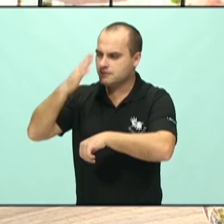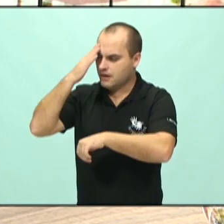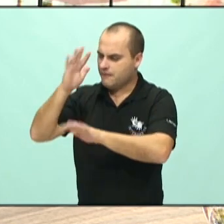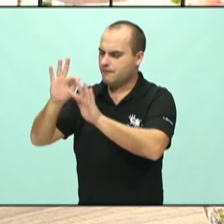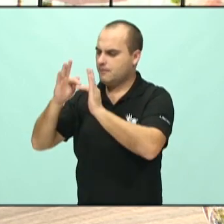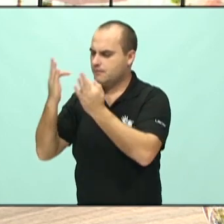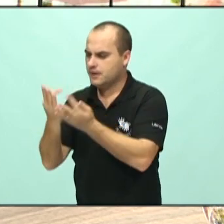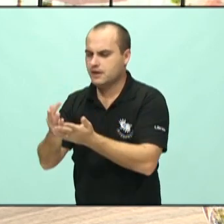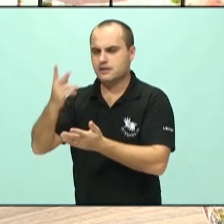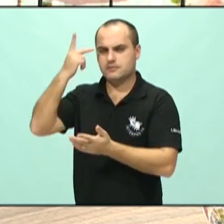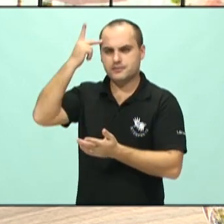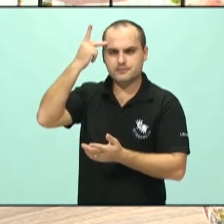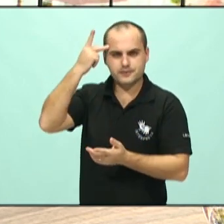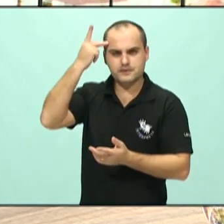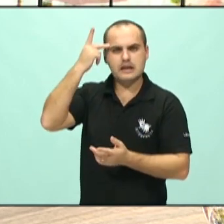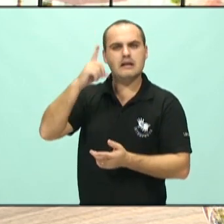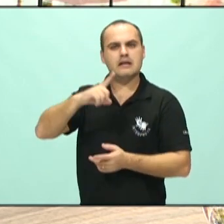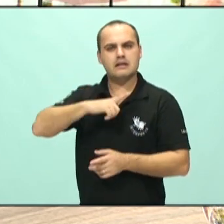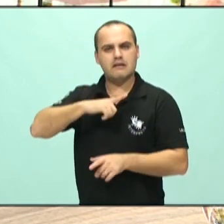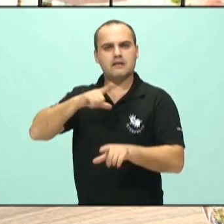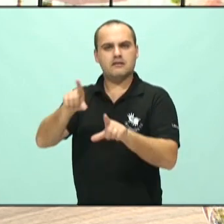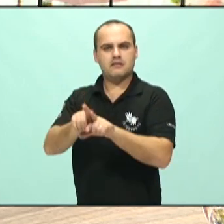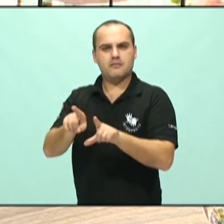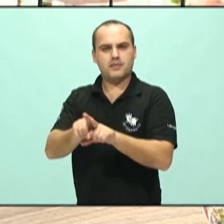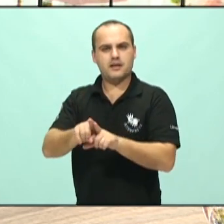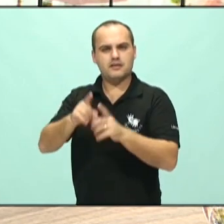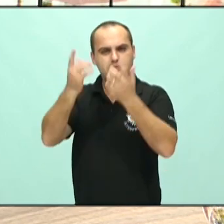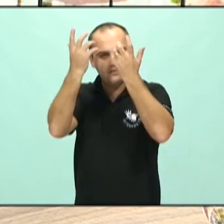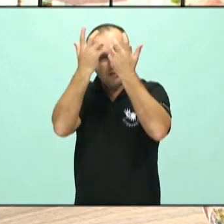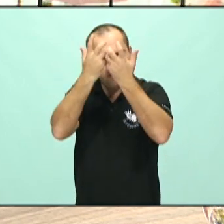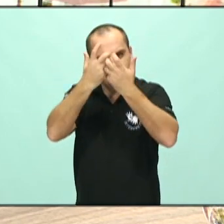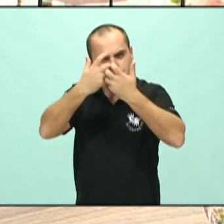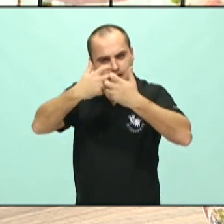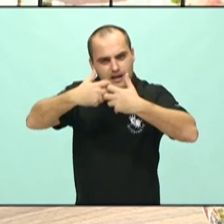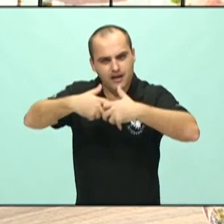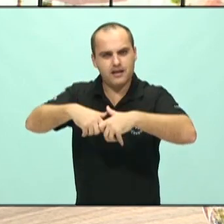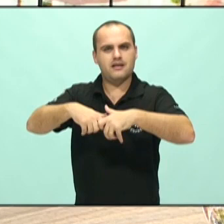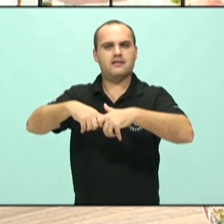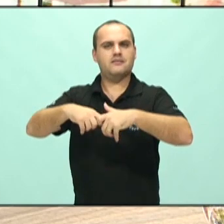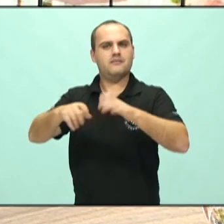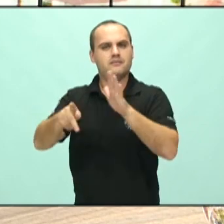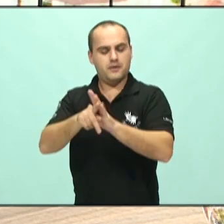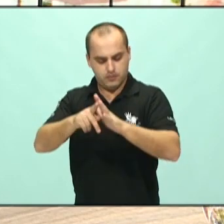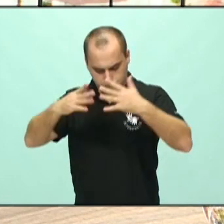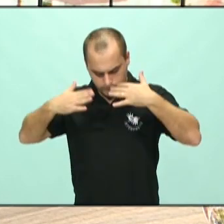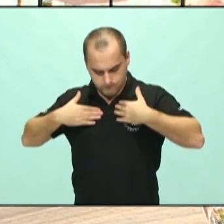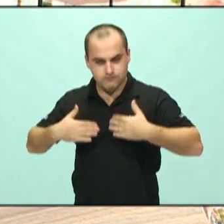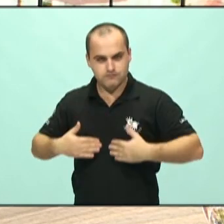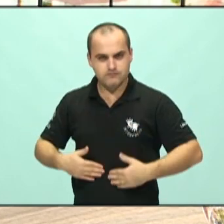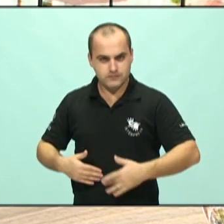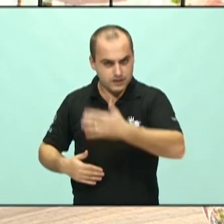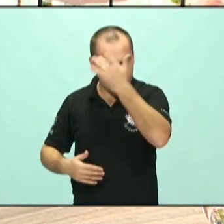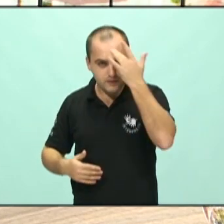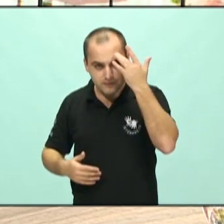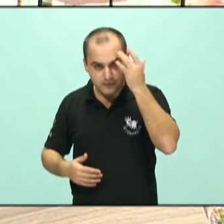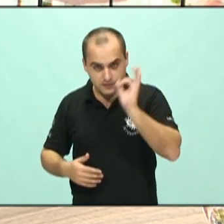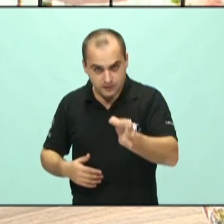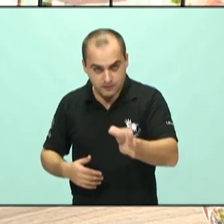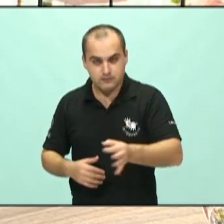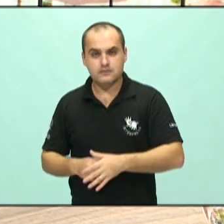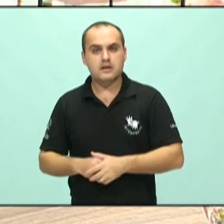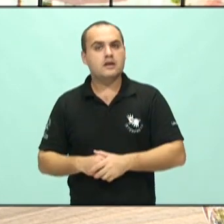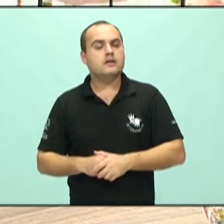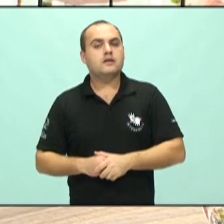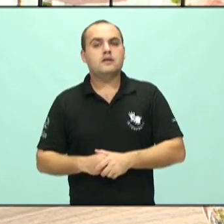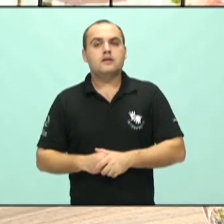orgânica do cérebro, o organismo do indivíduo. O organismo, às vezes,